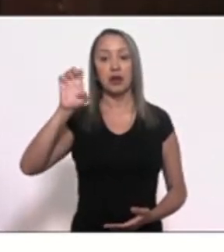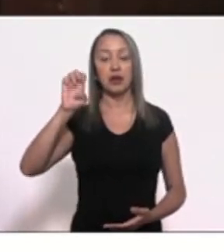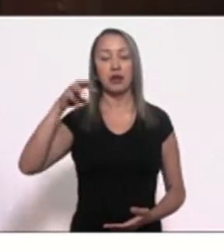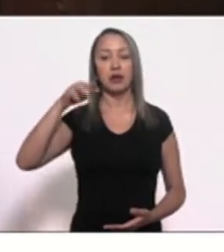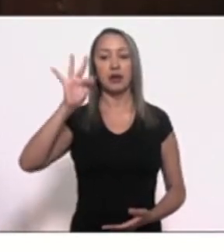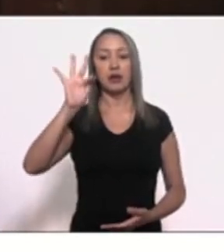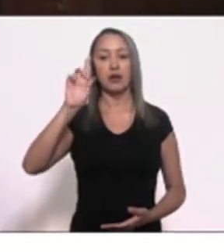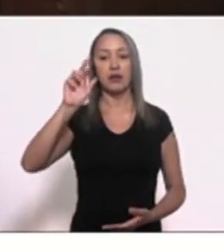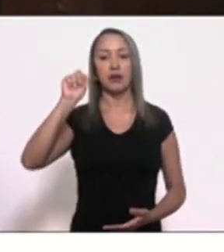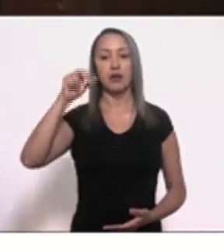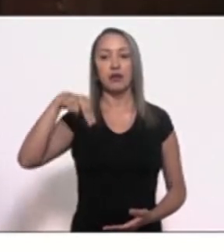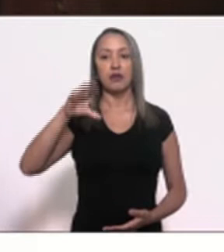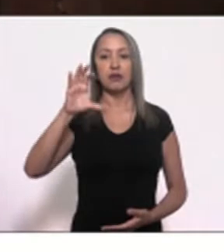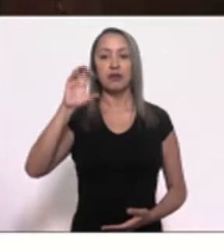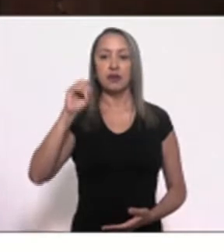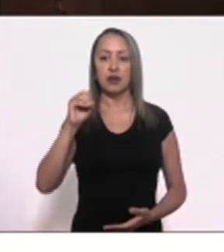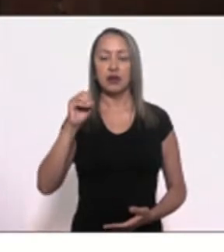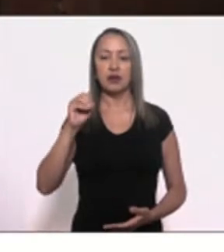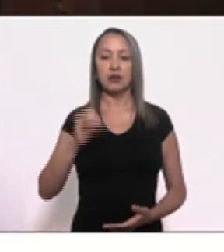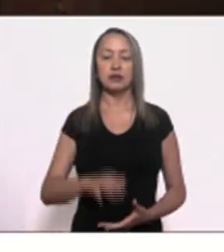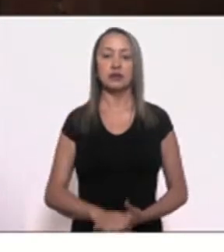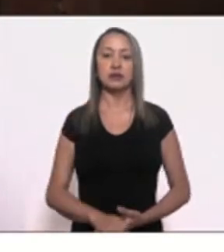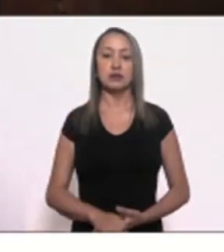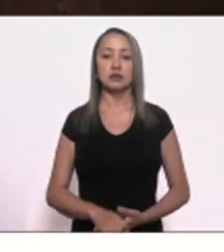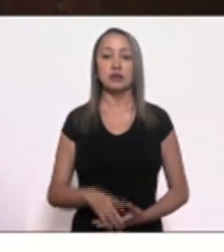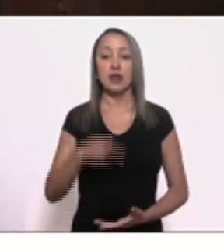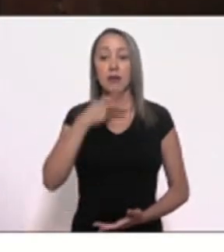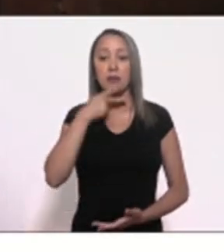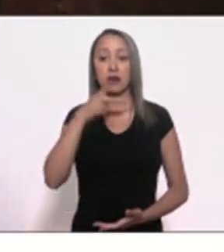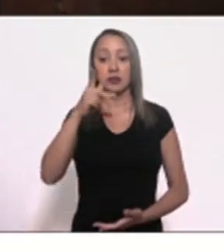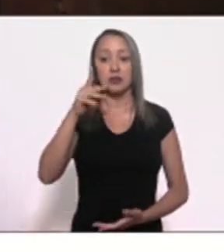mais se beneficiou foi o PSOL.